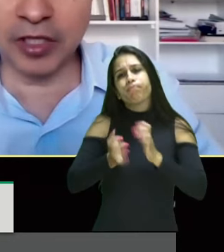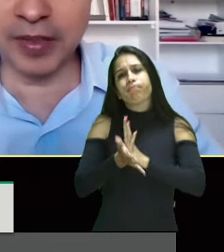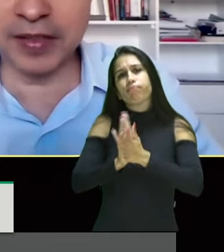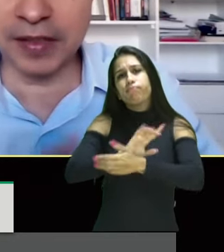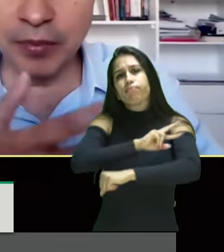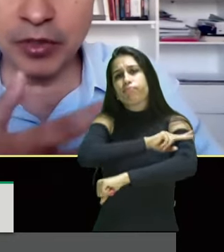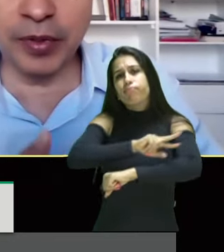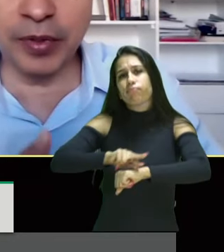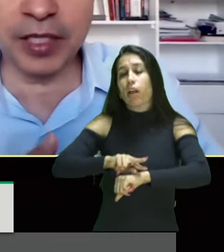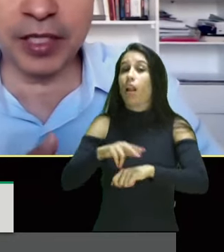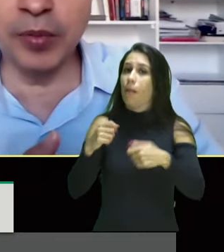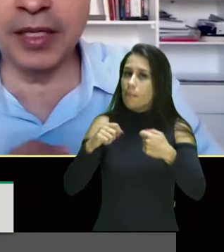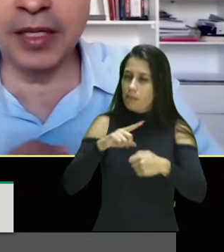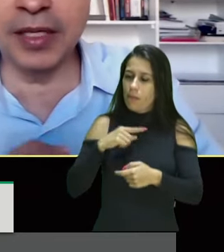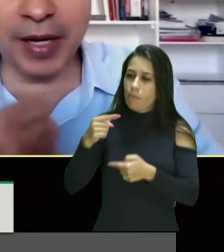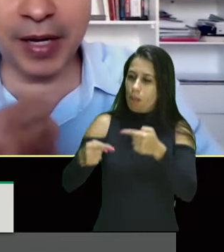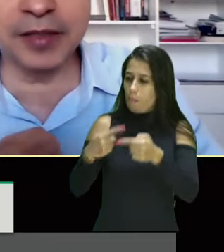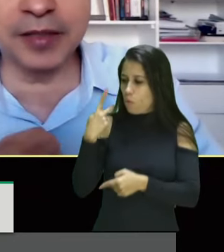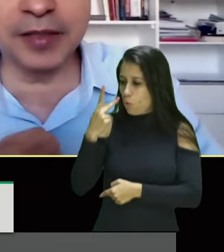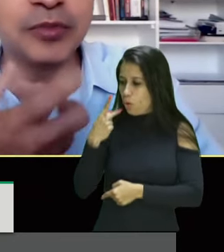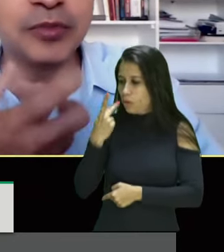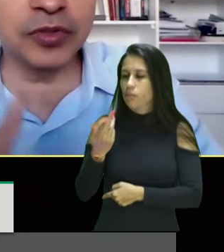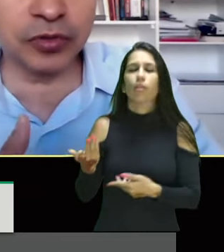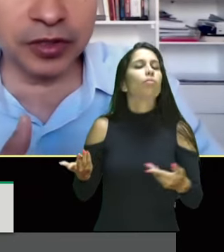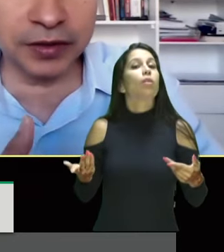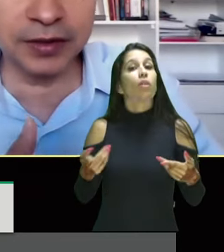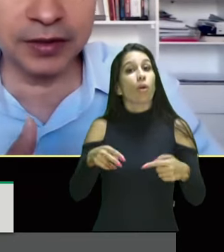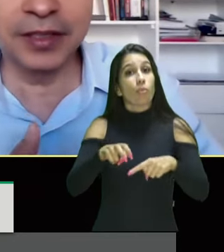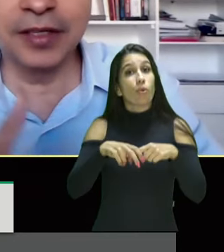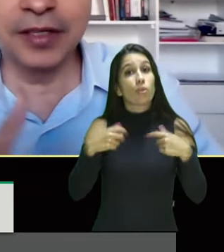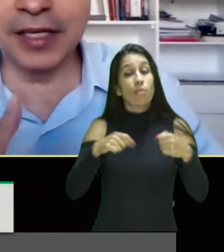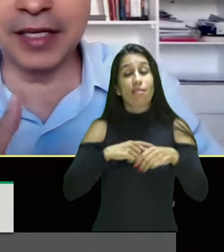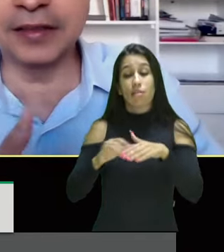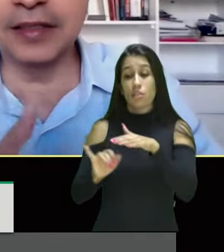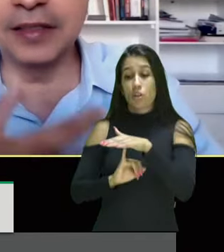Então nós precisamos de políticas públicas e para isso precisamos de instituições